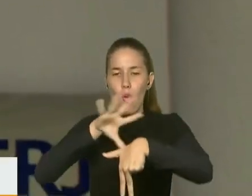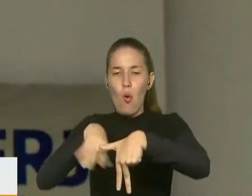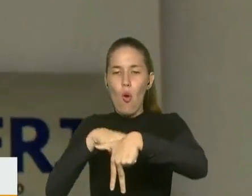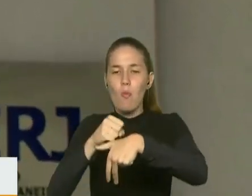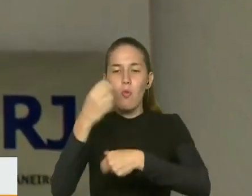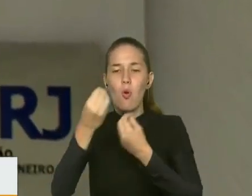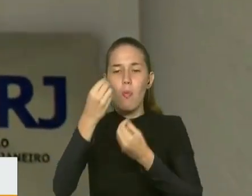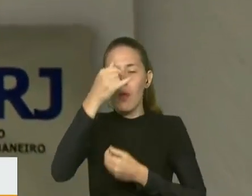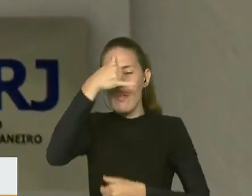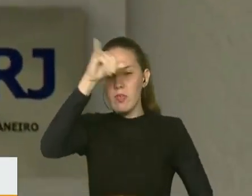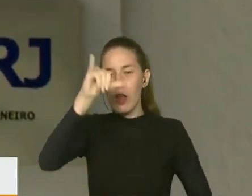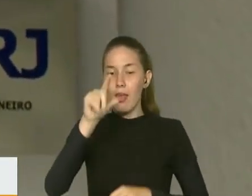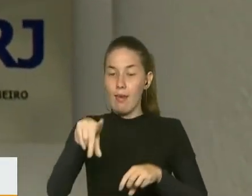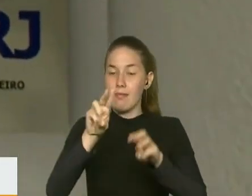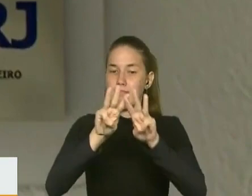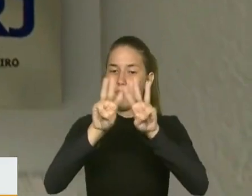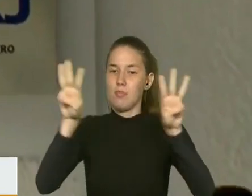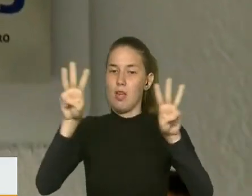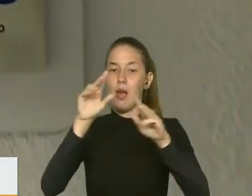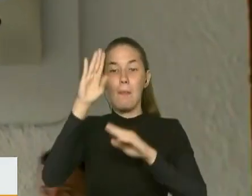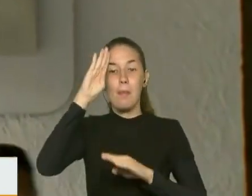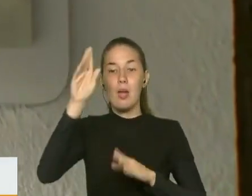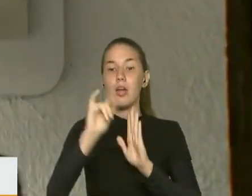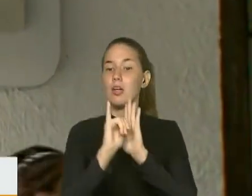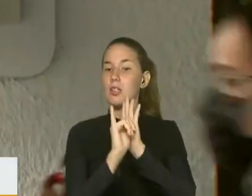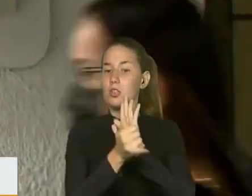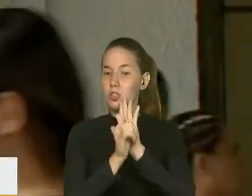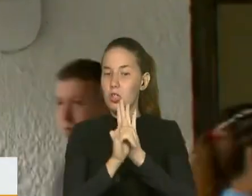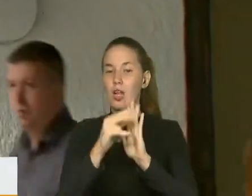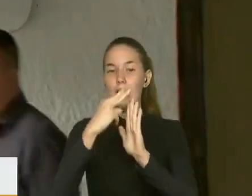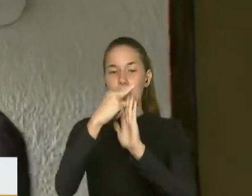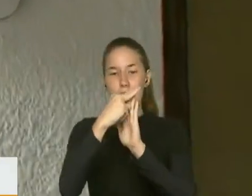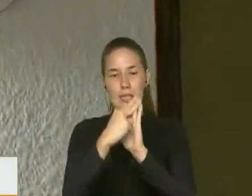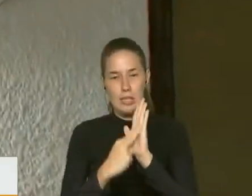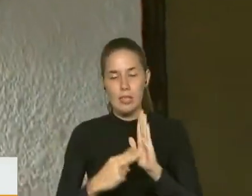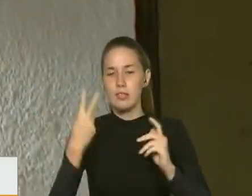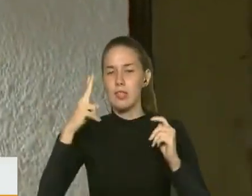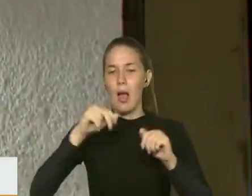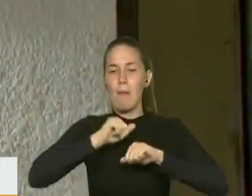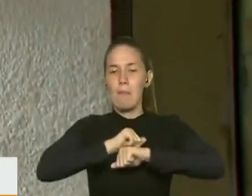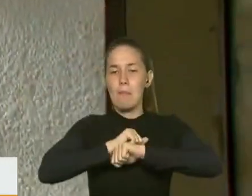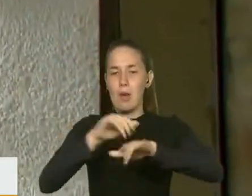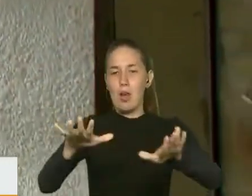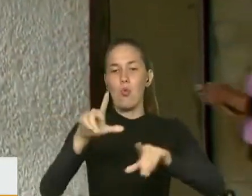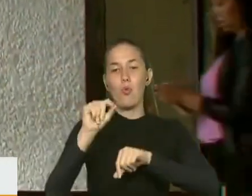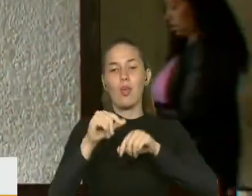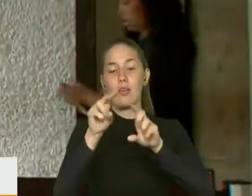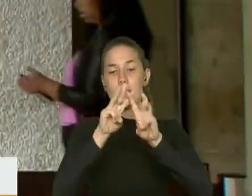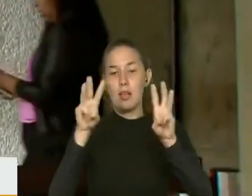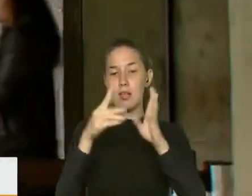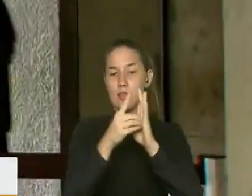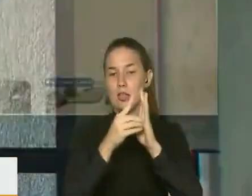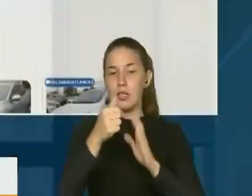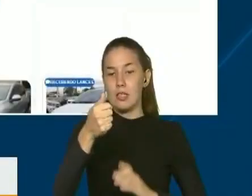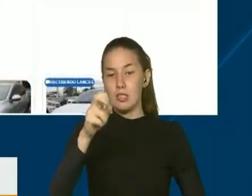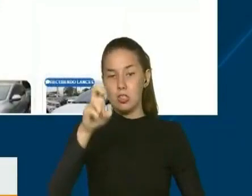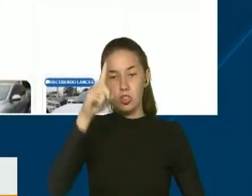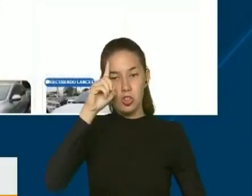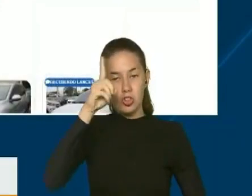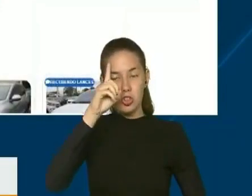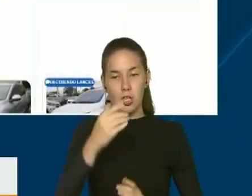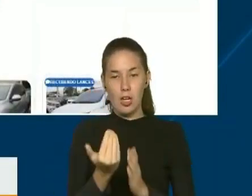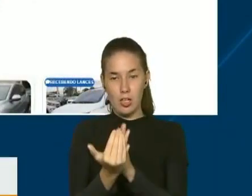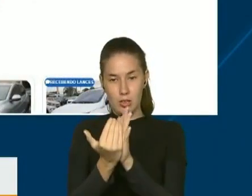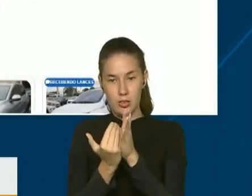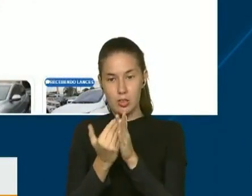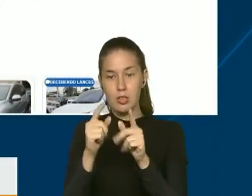Verificar no site do Detran o edital do leilão Que é sempre publicado com no mínimo 15 dias de antecedência Confirmar se o leilão